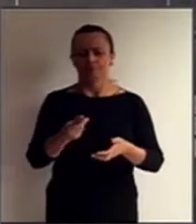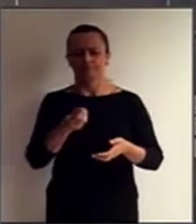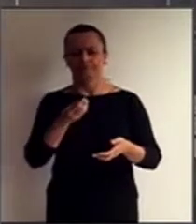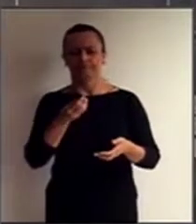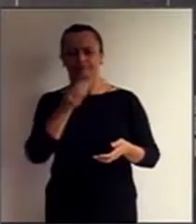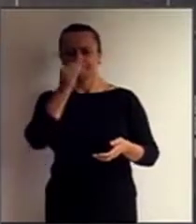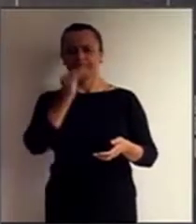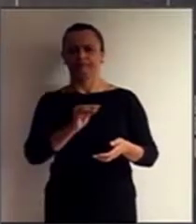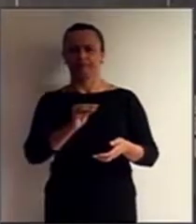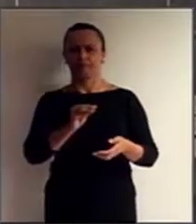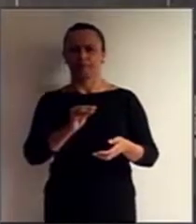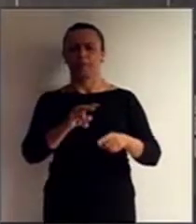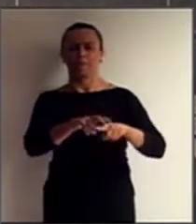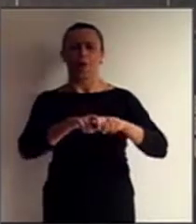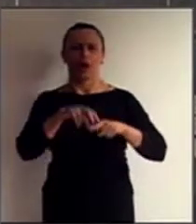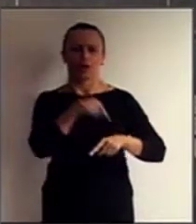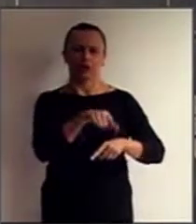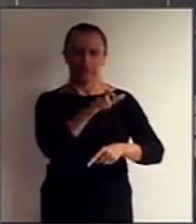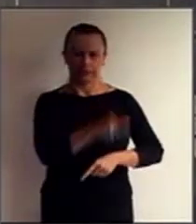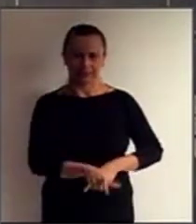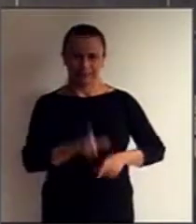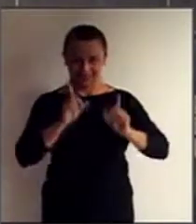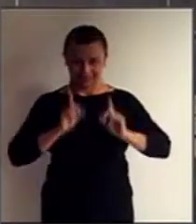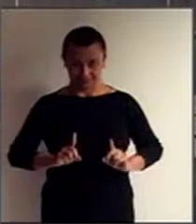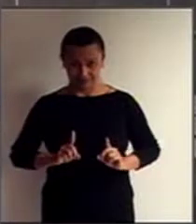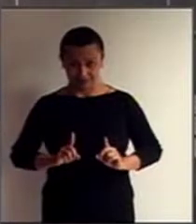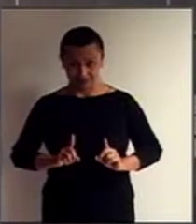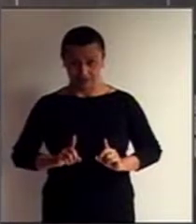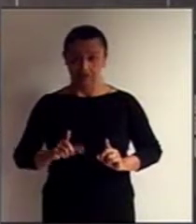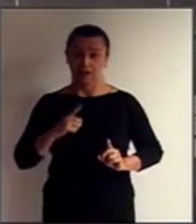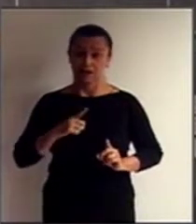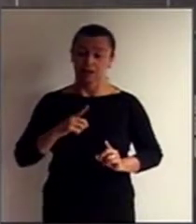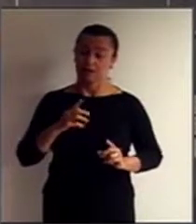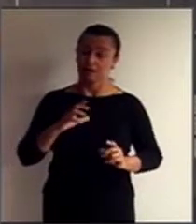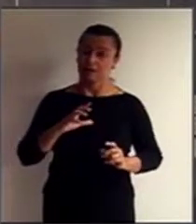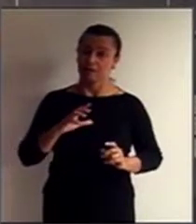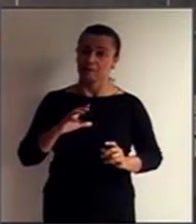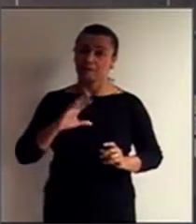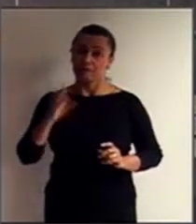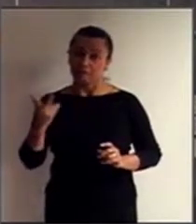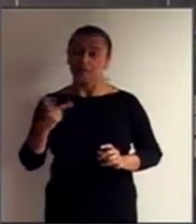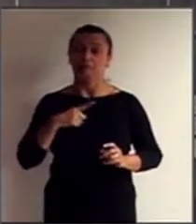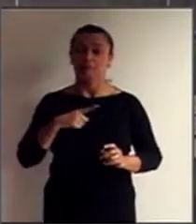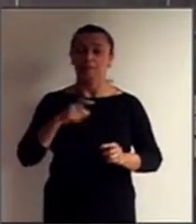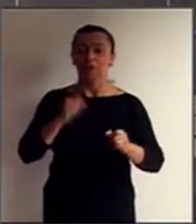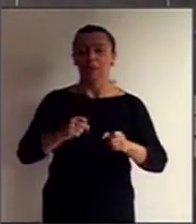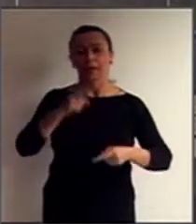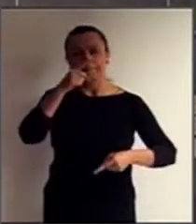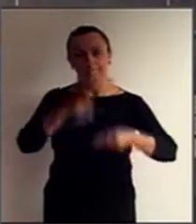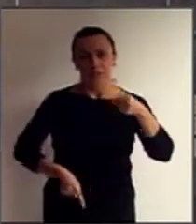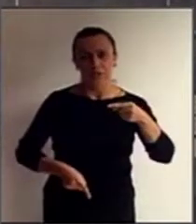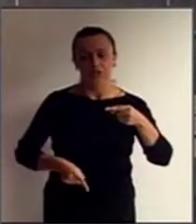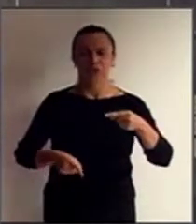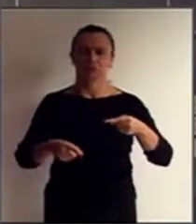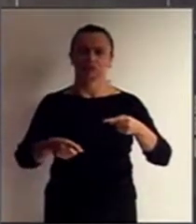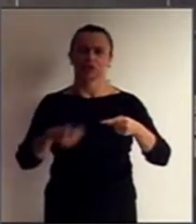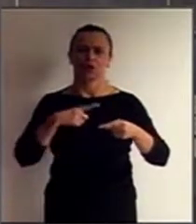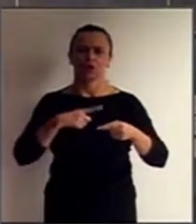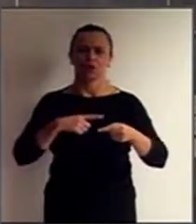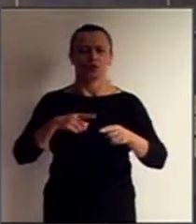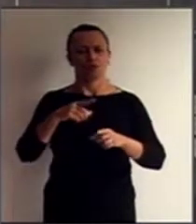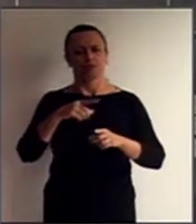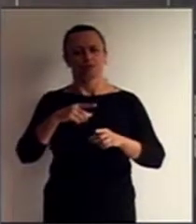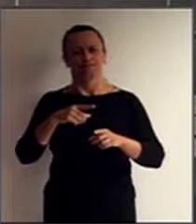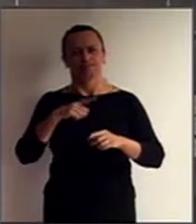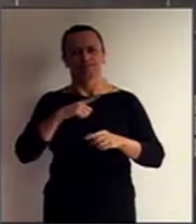deficiência, com o propósito ou efeito de impedir ou impossibilitar o reconhecimento,